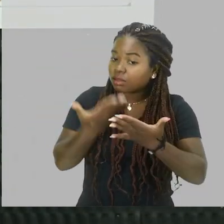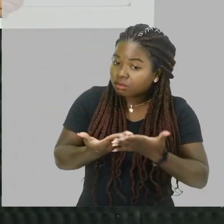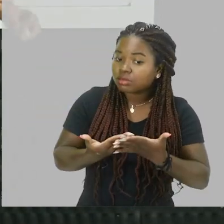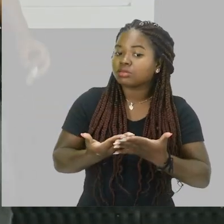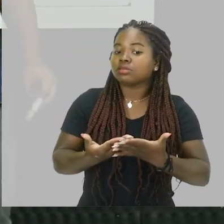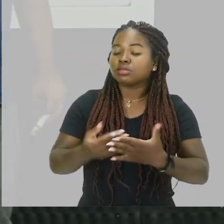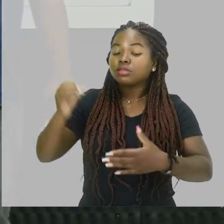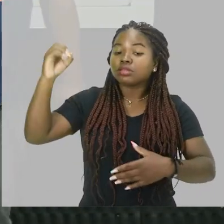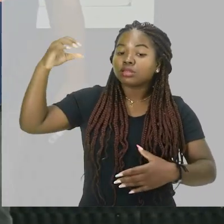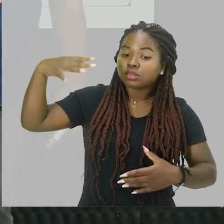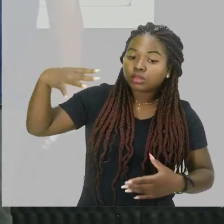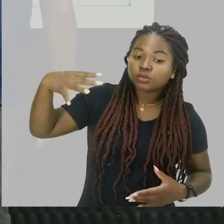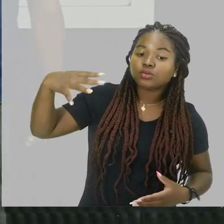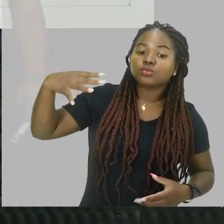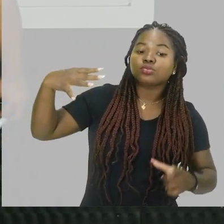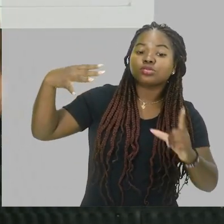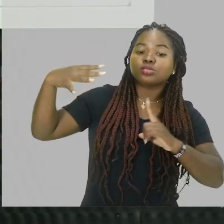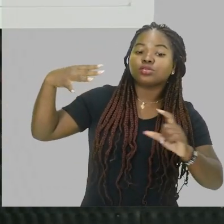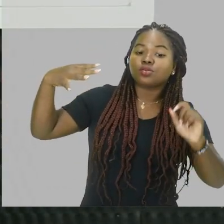feita por